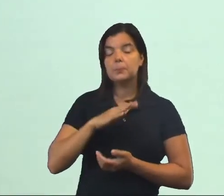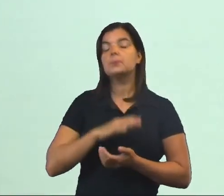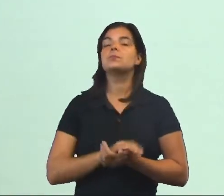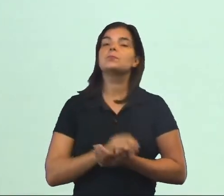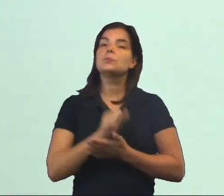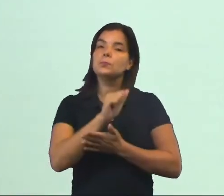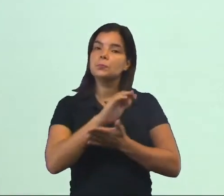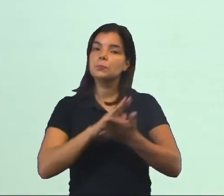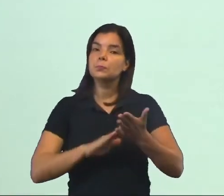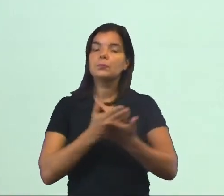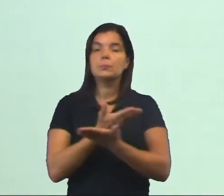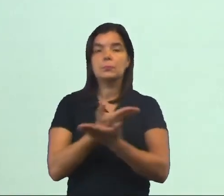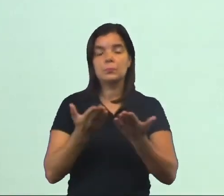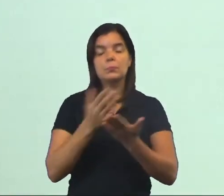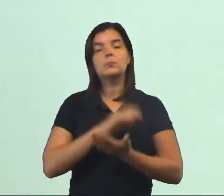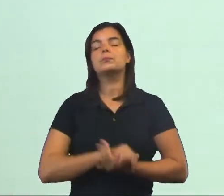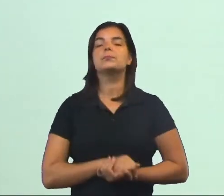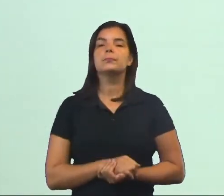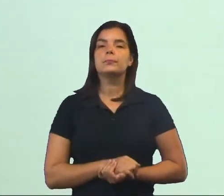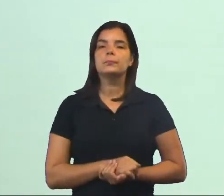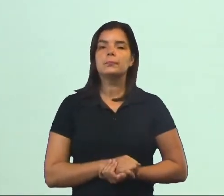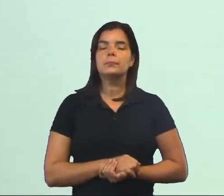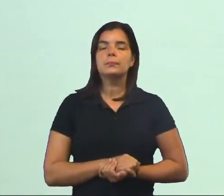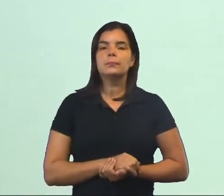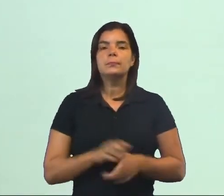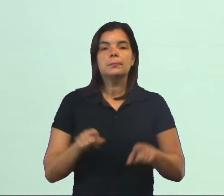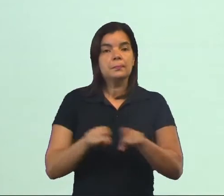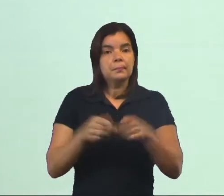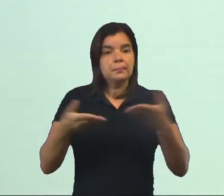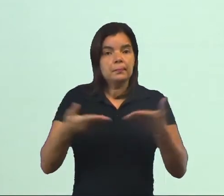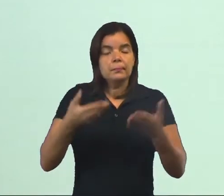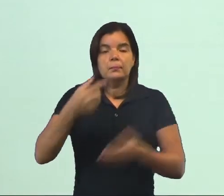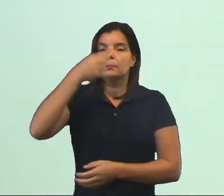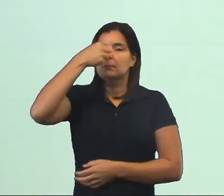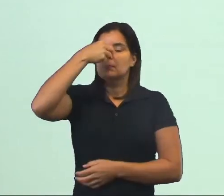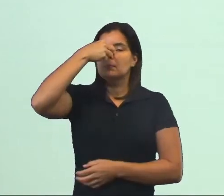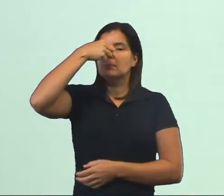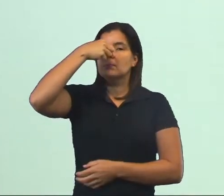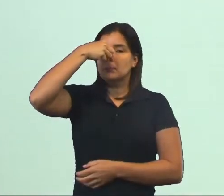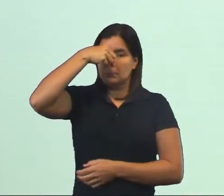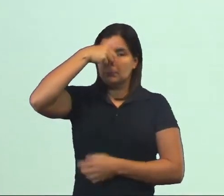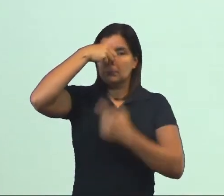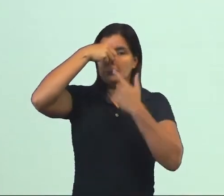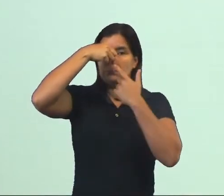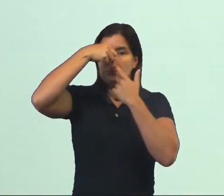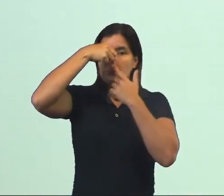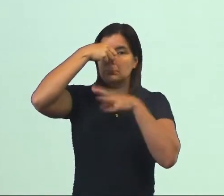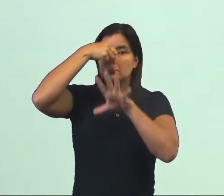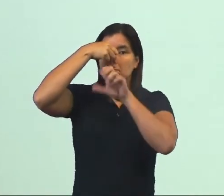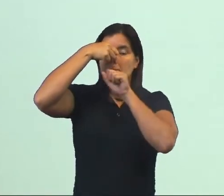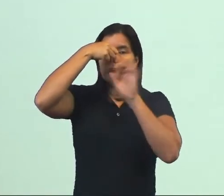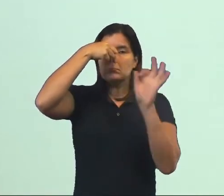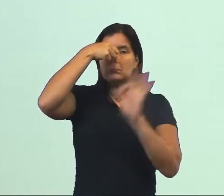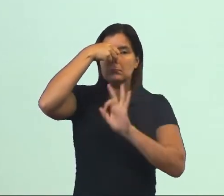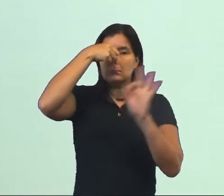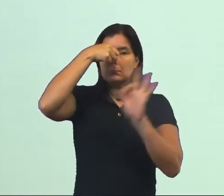exercício com vocês. Tampa aí o seu narizinho. Quando você tampa ele, você não respira nada.